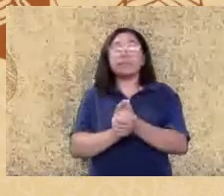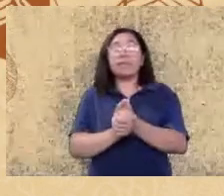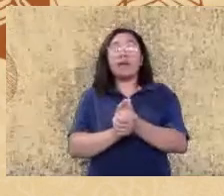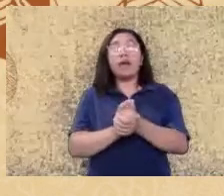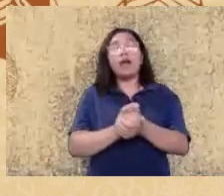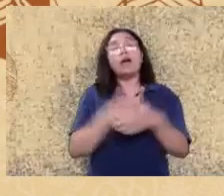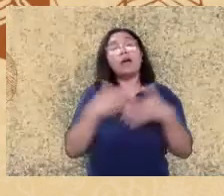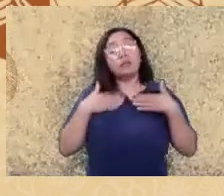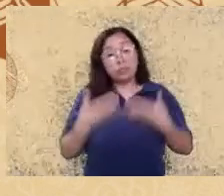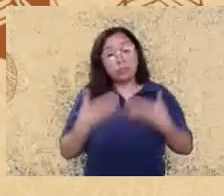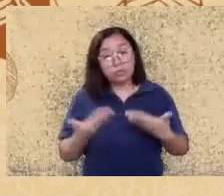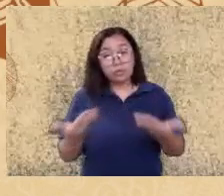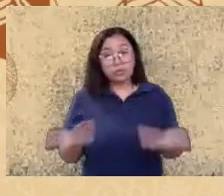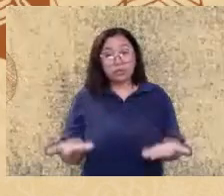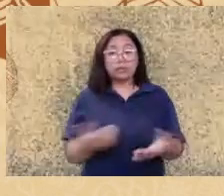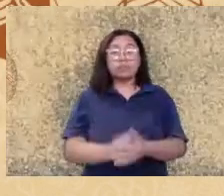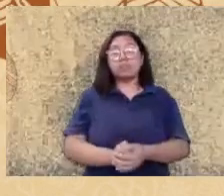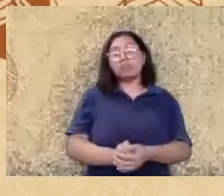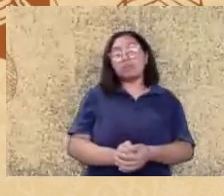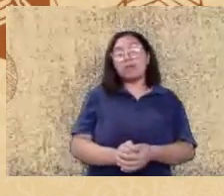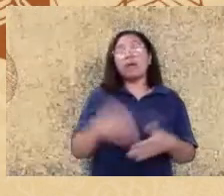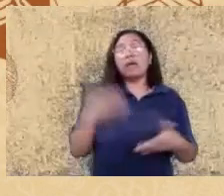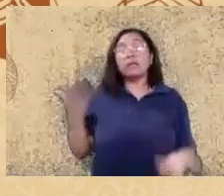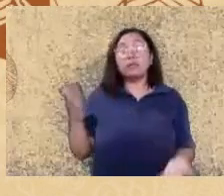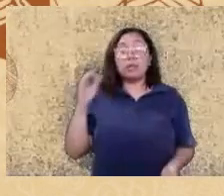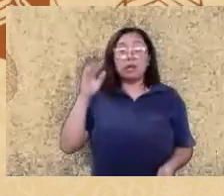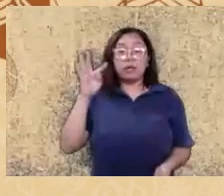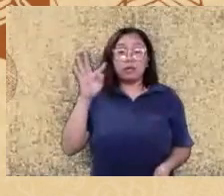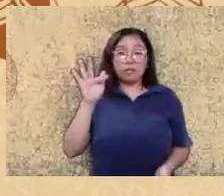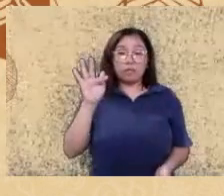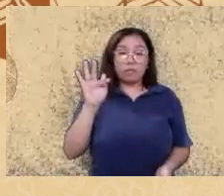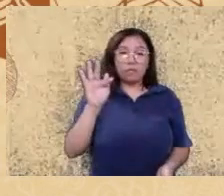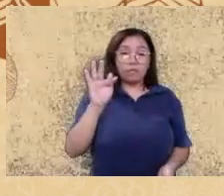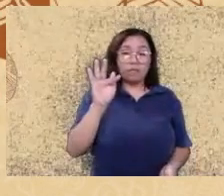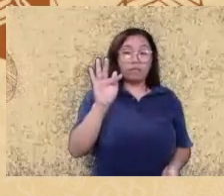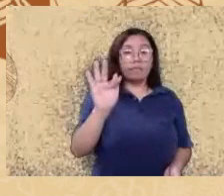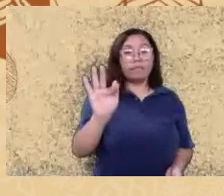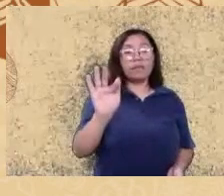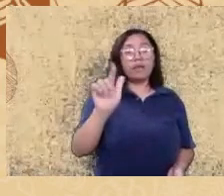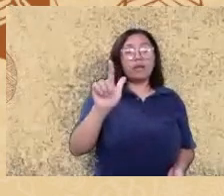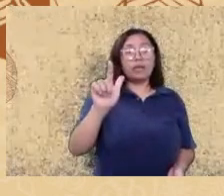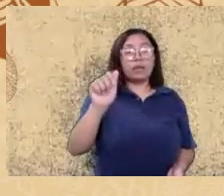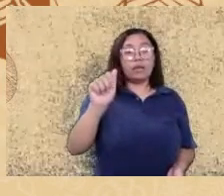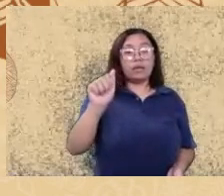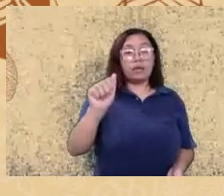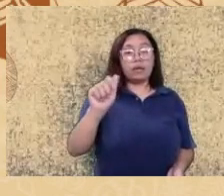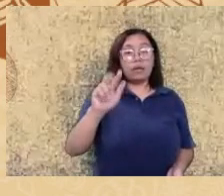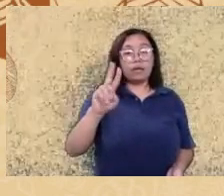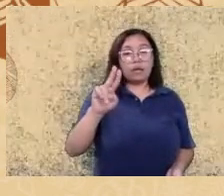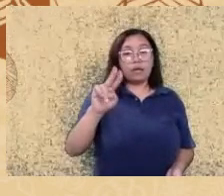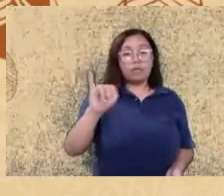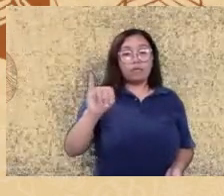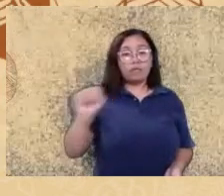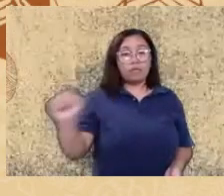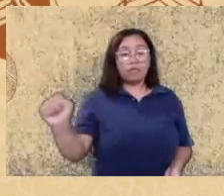não sei se a Flávia já vai falar direto ou se a gente vai fazer um debate após a minha fala a gente tem